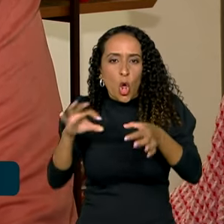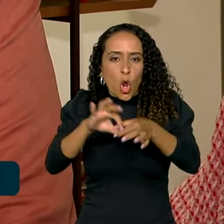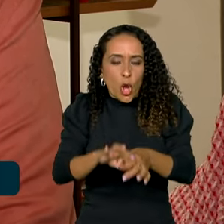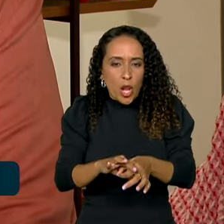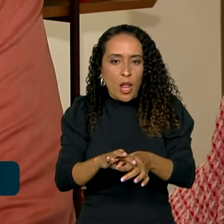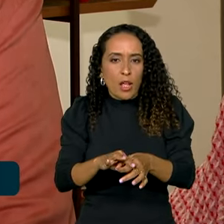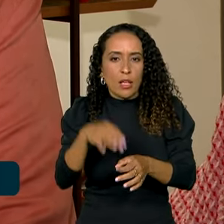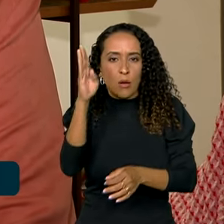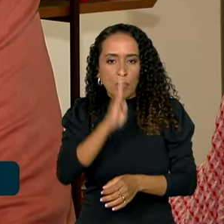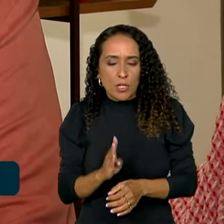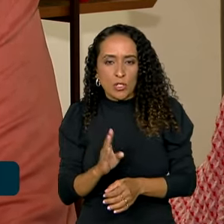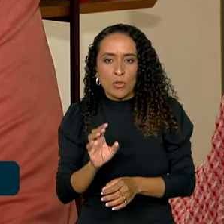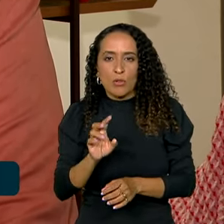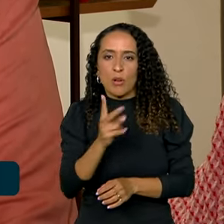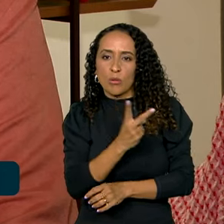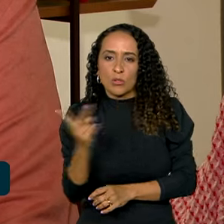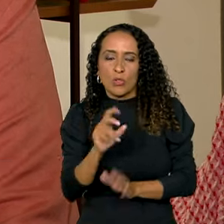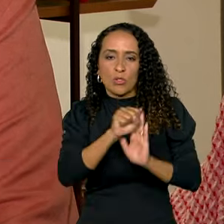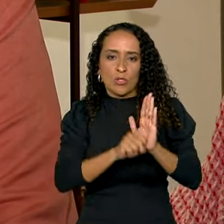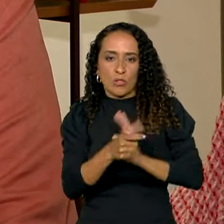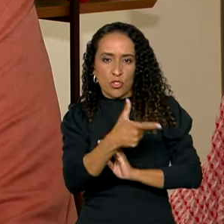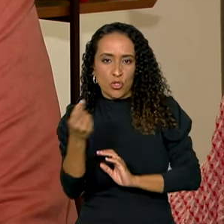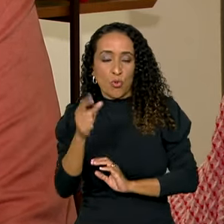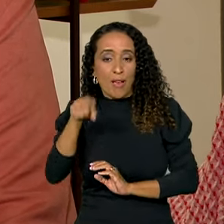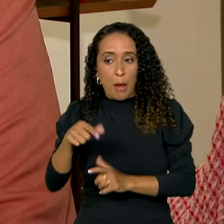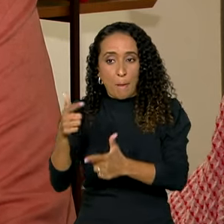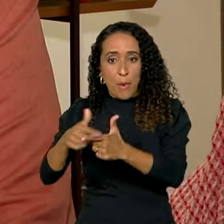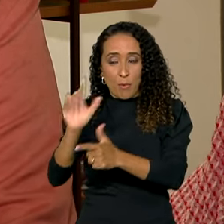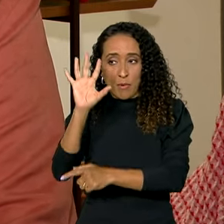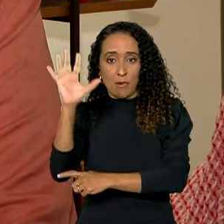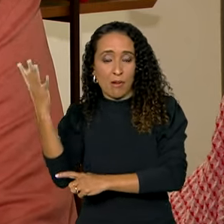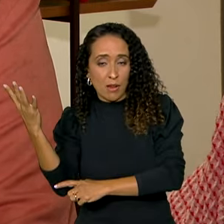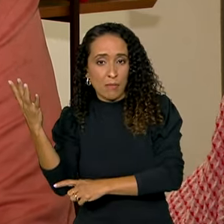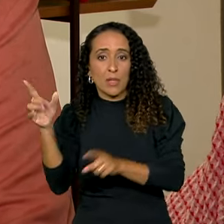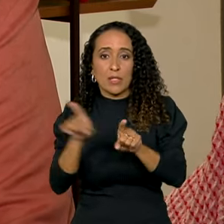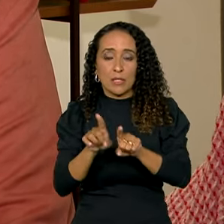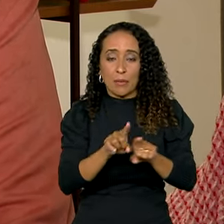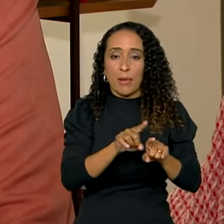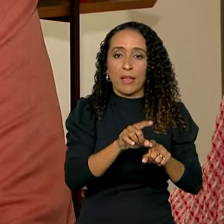dois grandes temas do século XXI, que é a crise climática e as desigualdades.